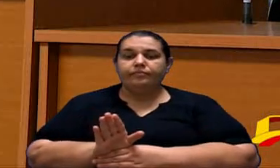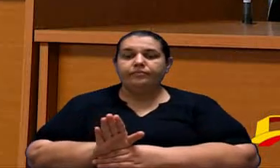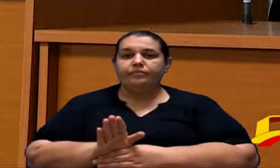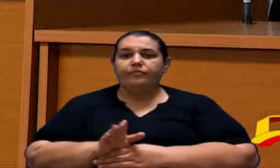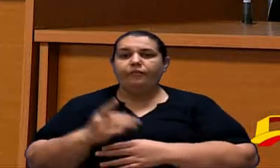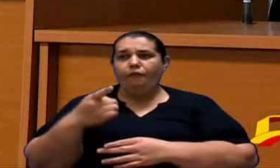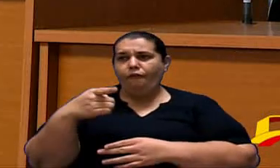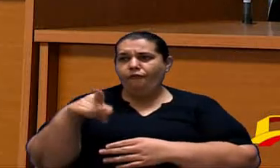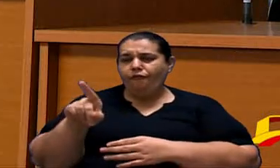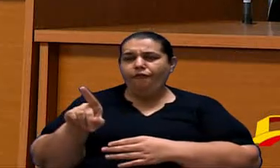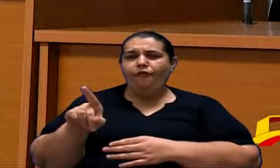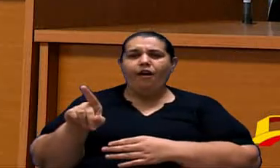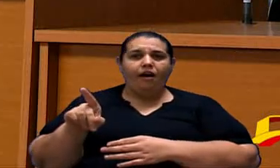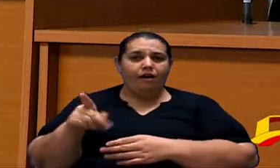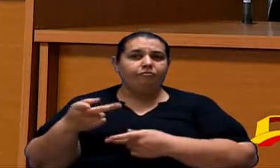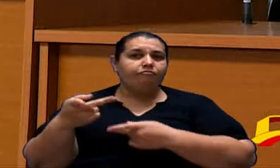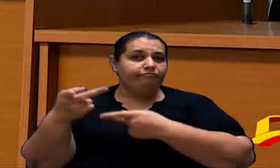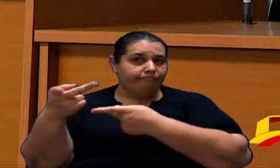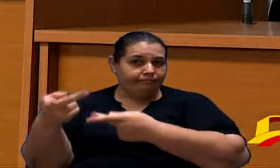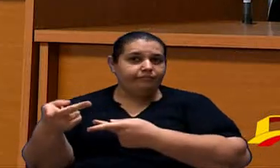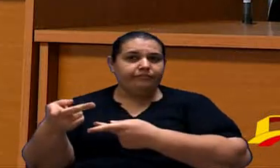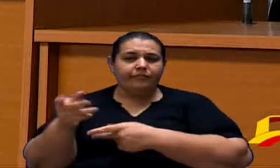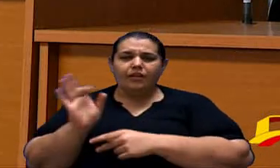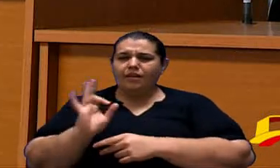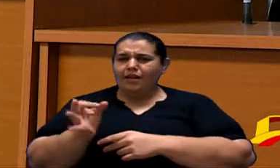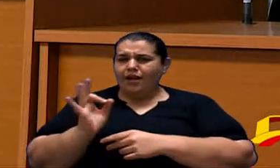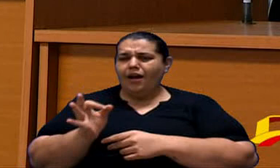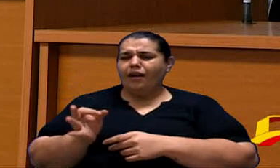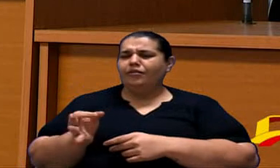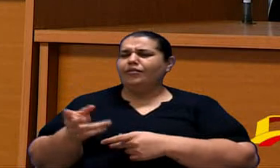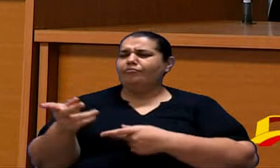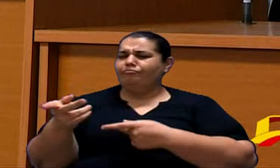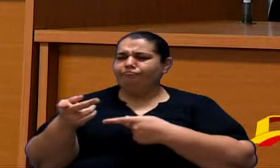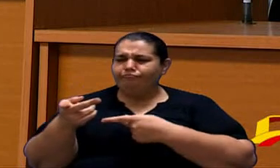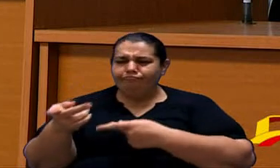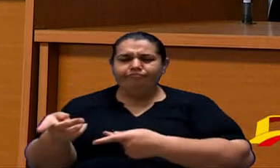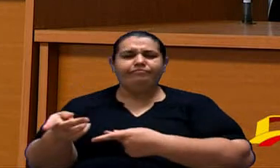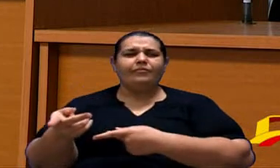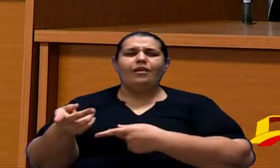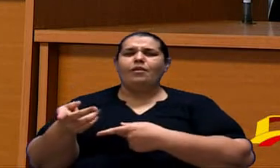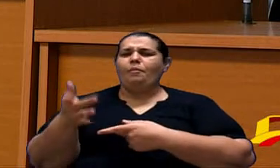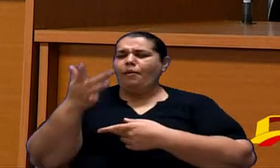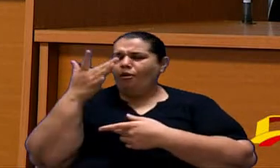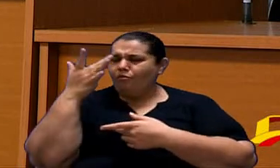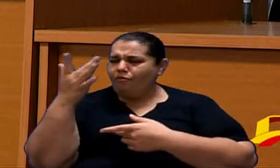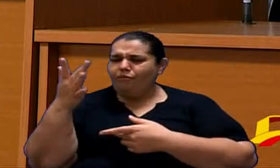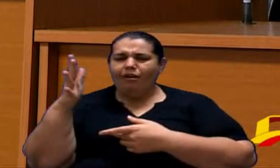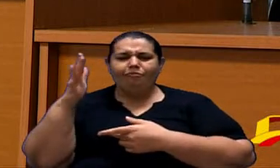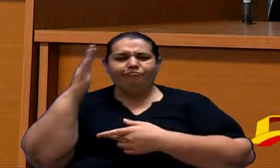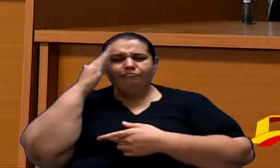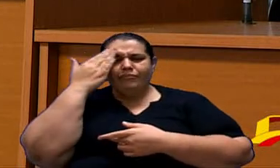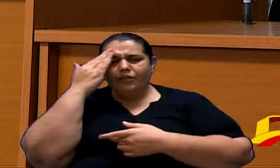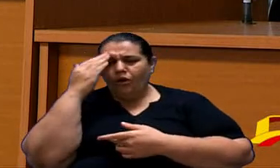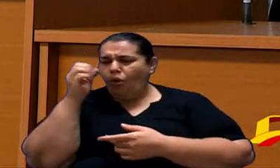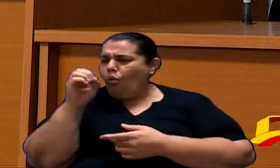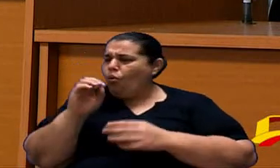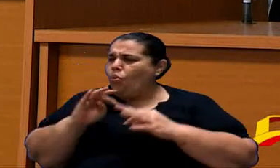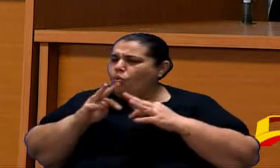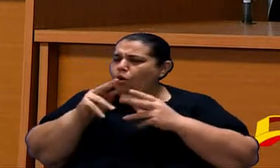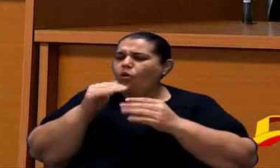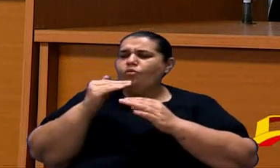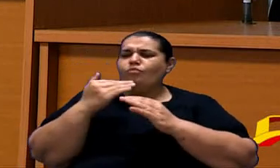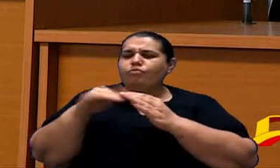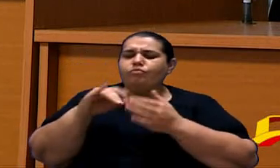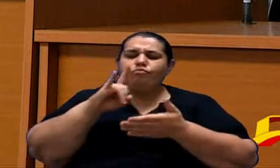vá visitar ele está lá à disposição com certeza você vai ser muito bem atendido e o que tiver que encaminhar ele vai fazer pode ter